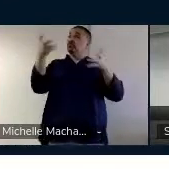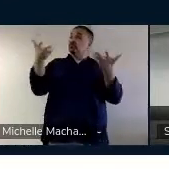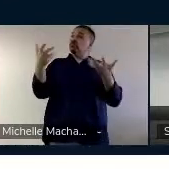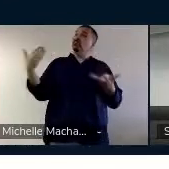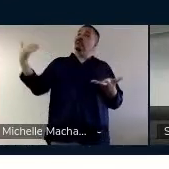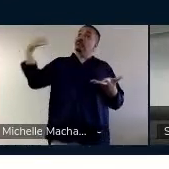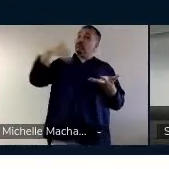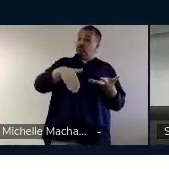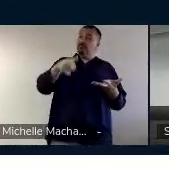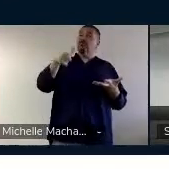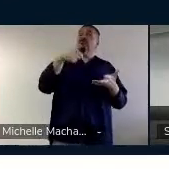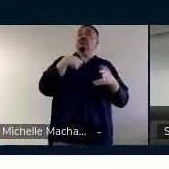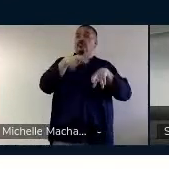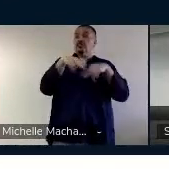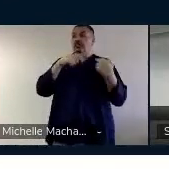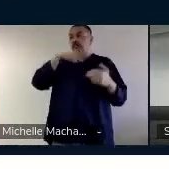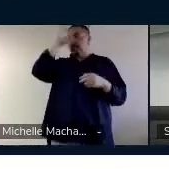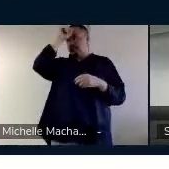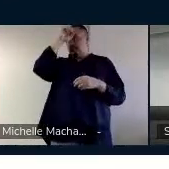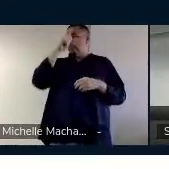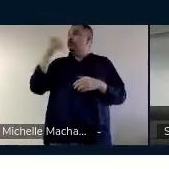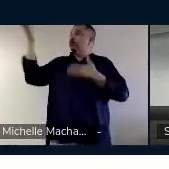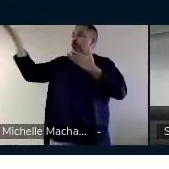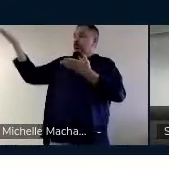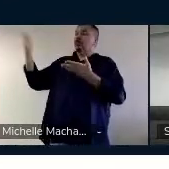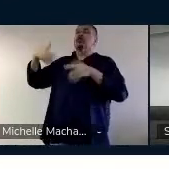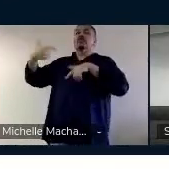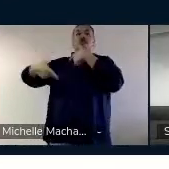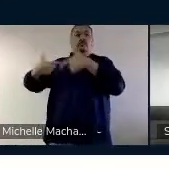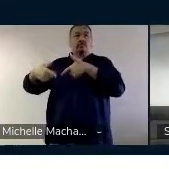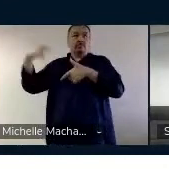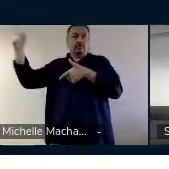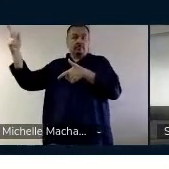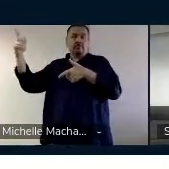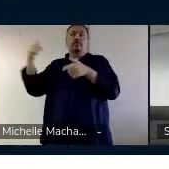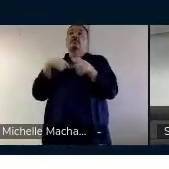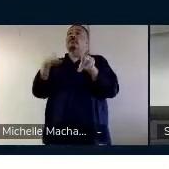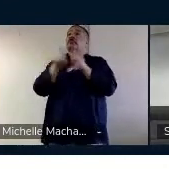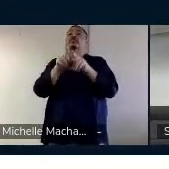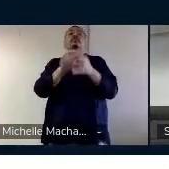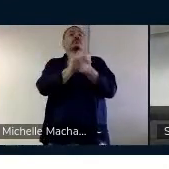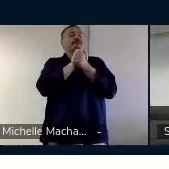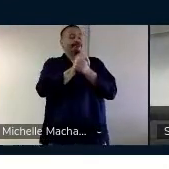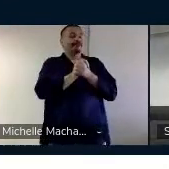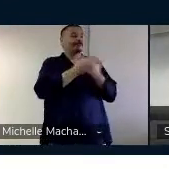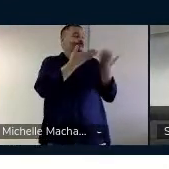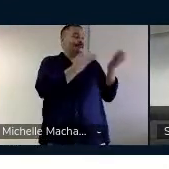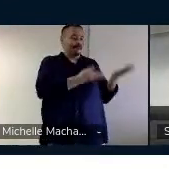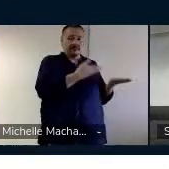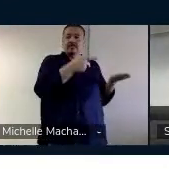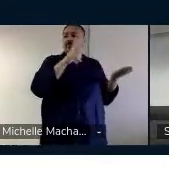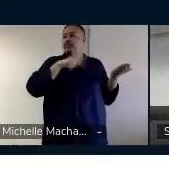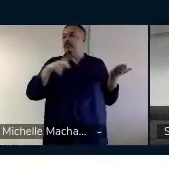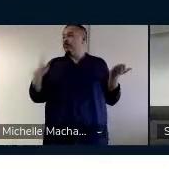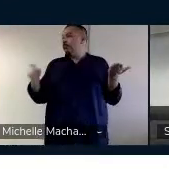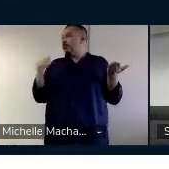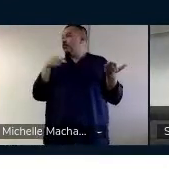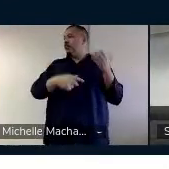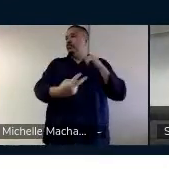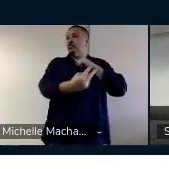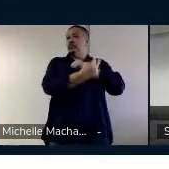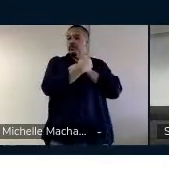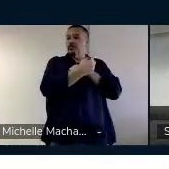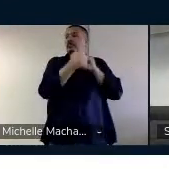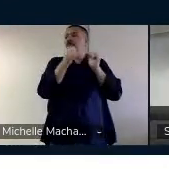prestigiar esse momento e aprender com o trabalho da Ingrid. Gostaria também de cumprimentar a professora que está